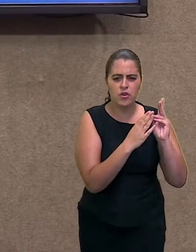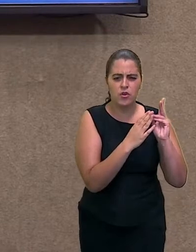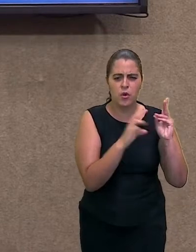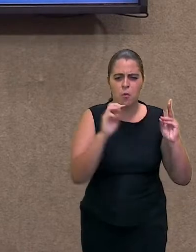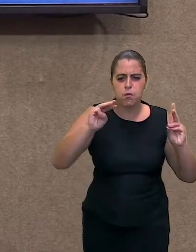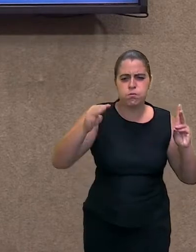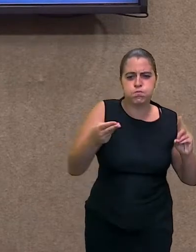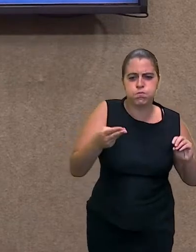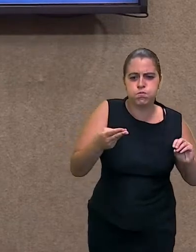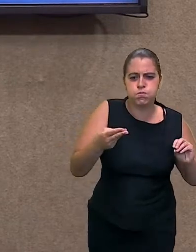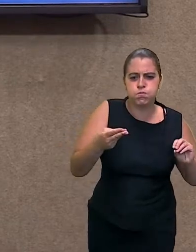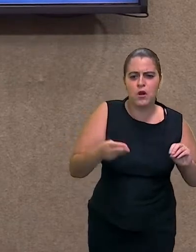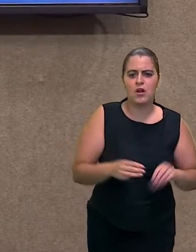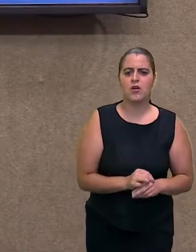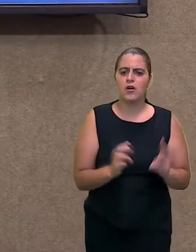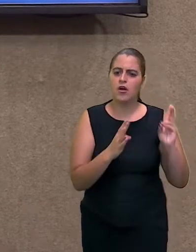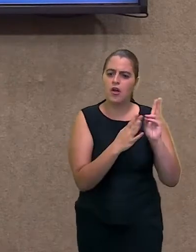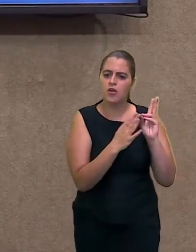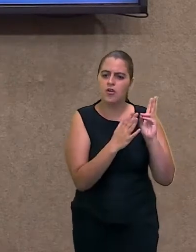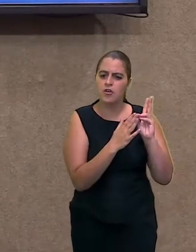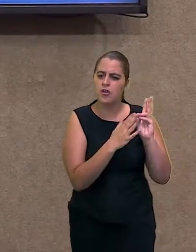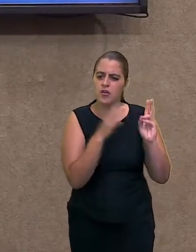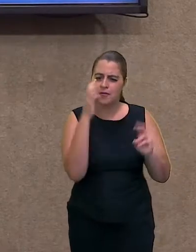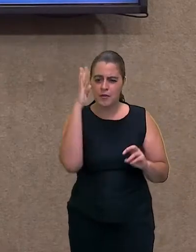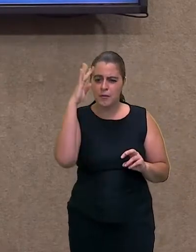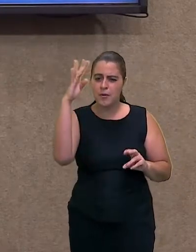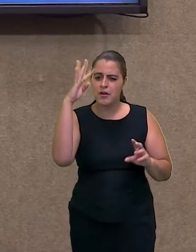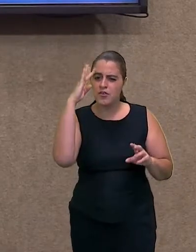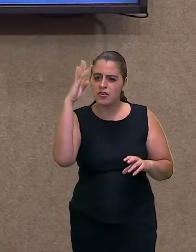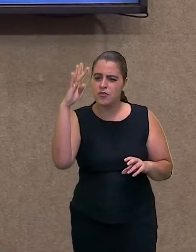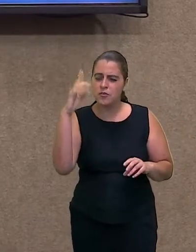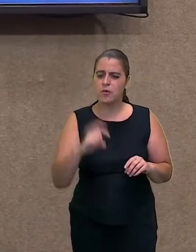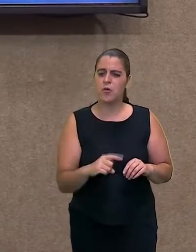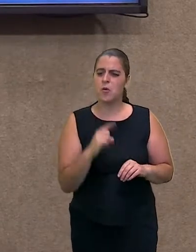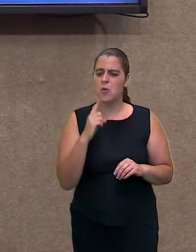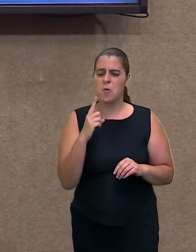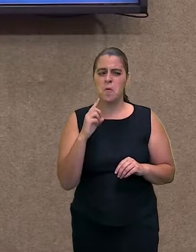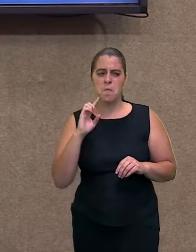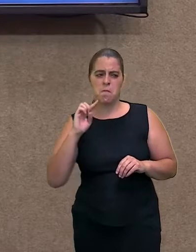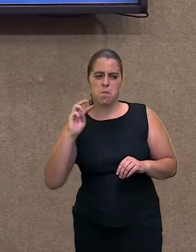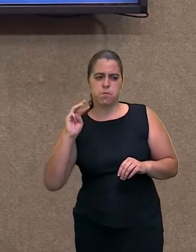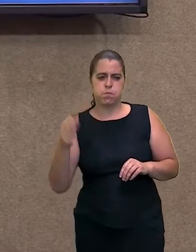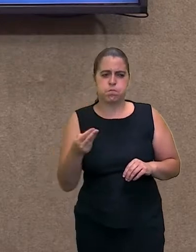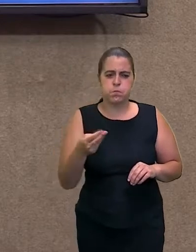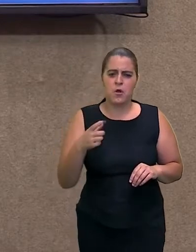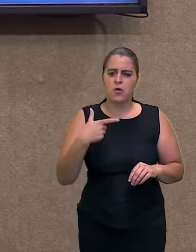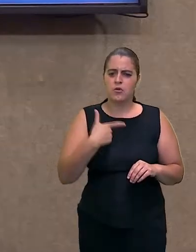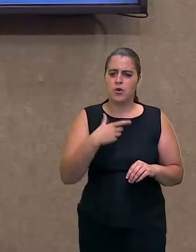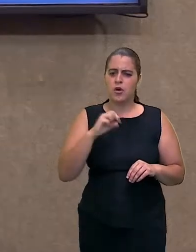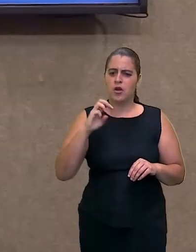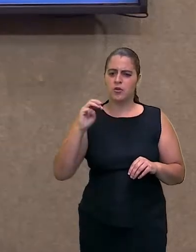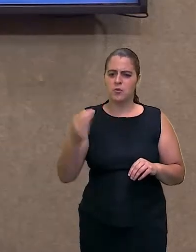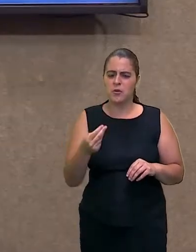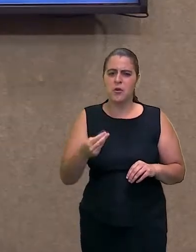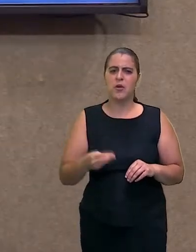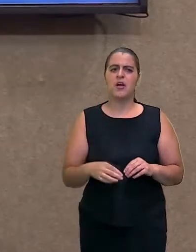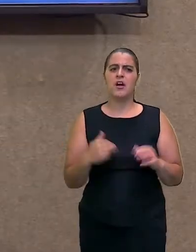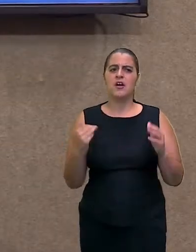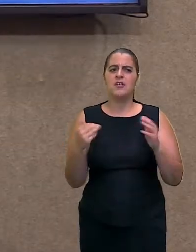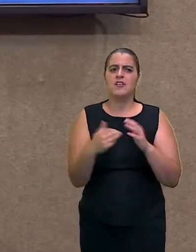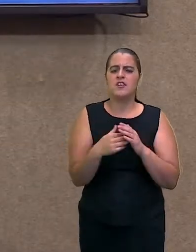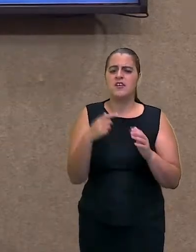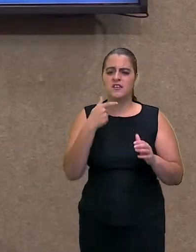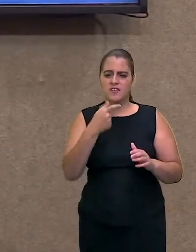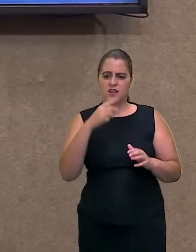milhões. Então, imaginem, né? Um milhão, dois milhões, três milhões,